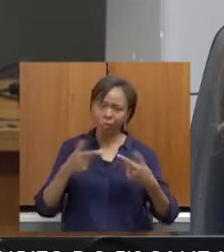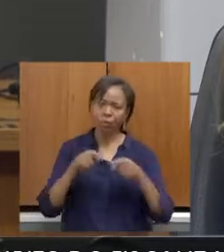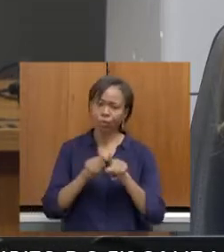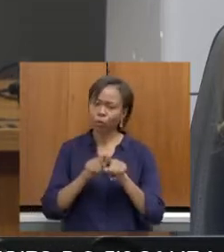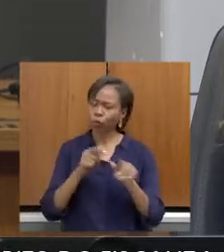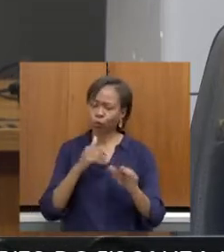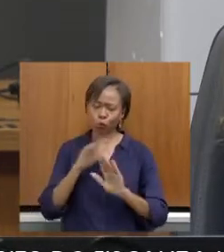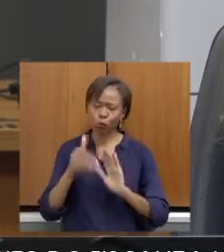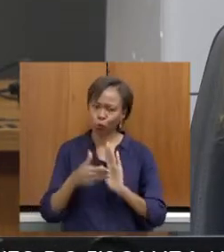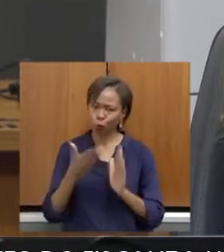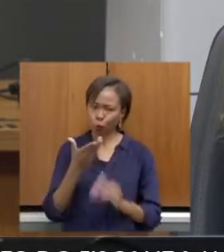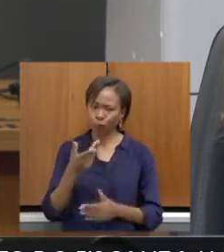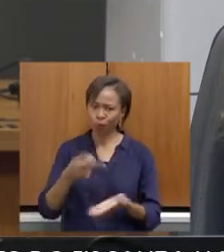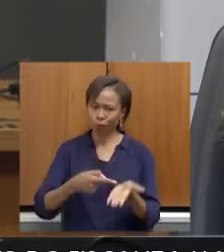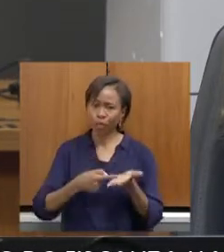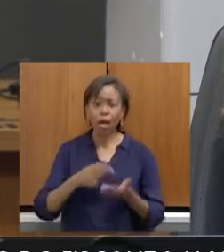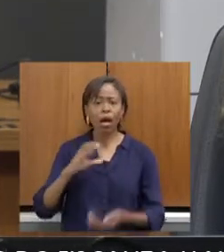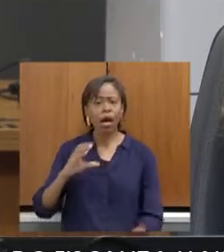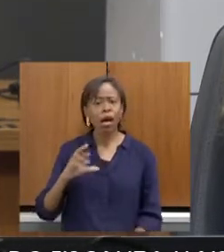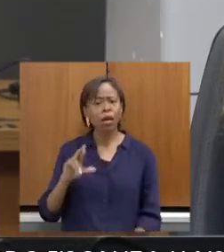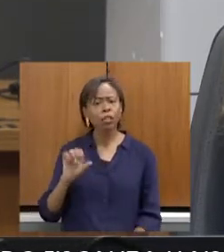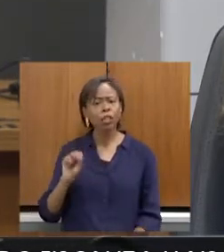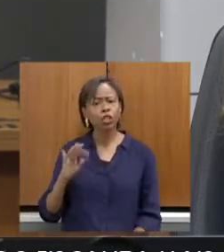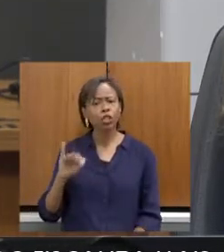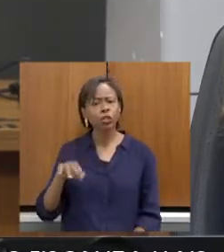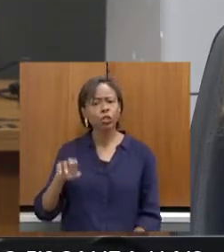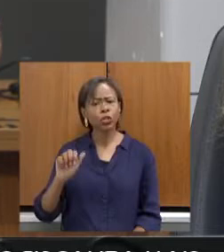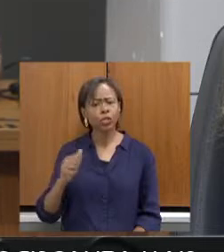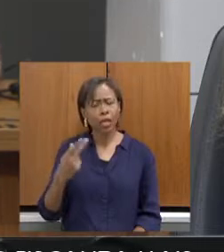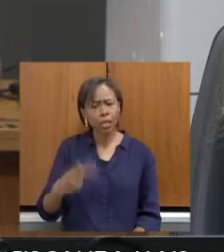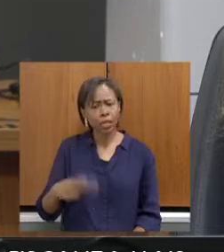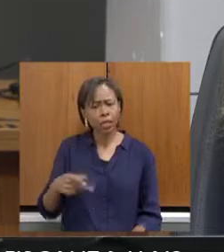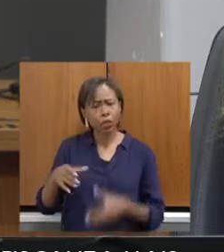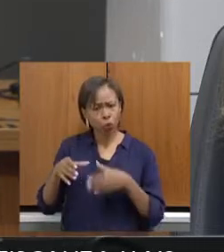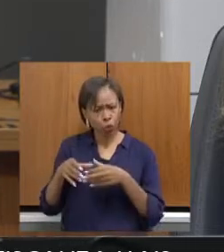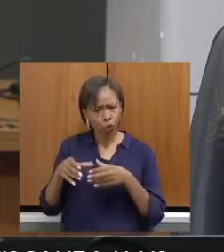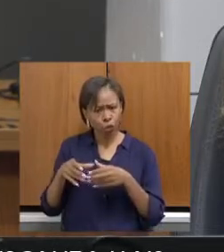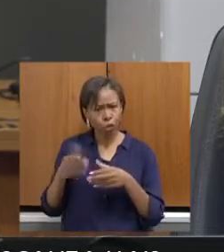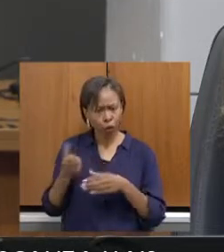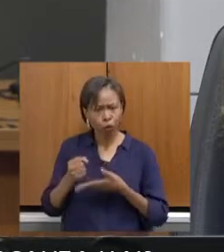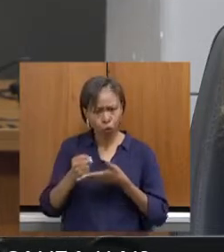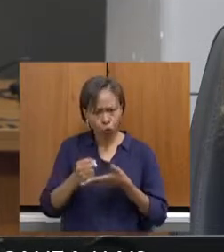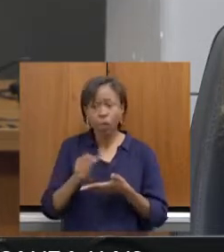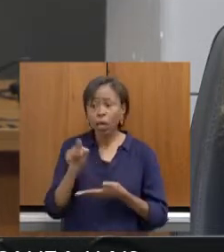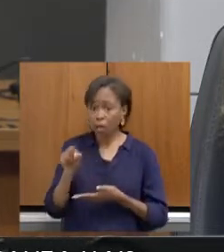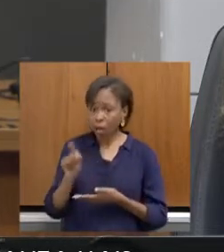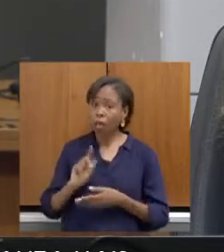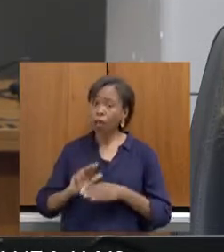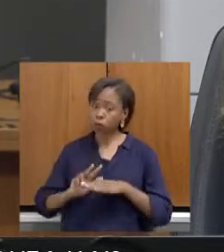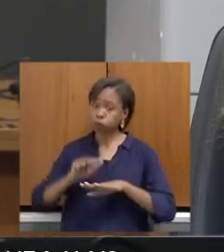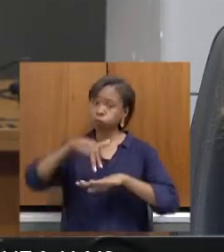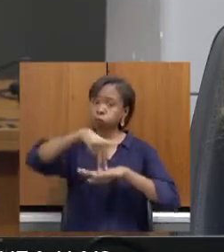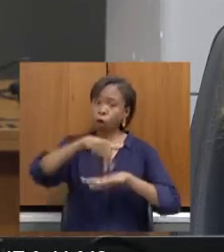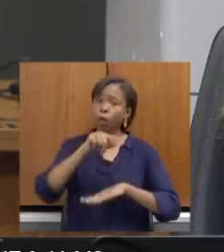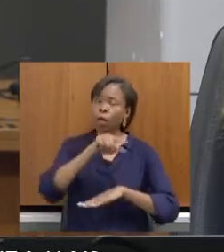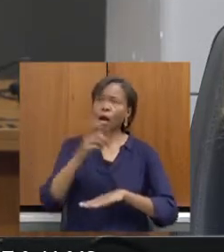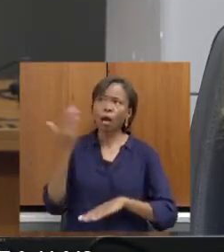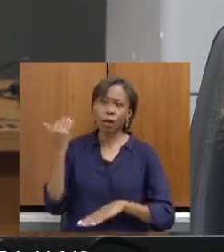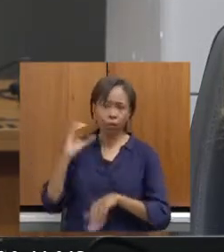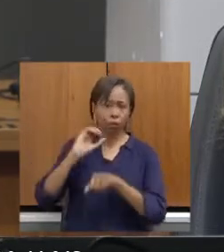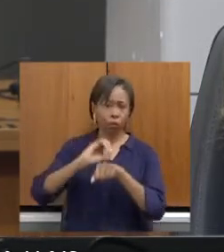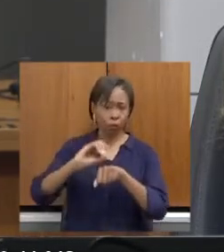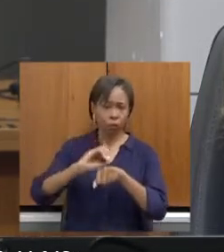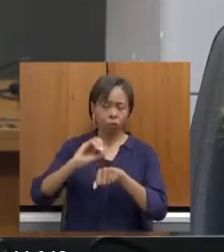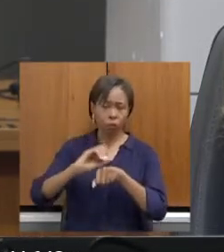inclusive a Cristina, que me parece que é consultora aqui da comissão, ela esteve presente, prestigiou a última oficina